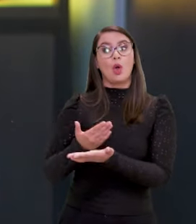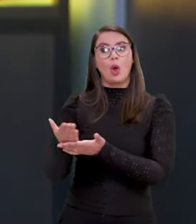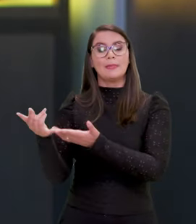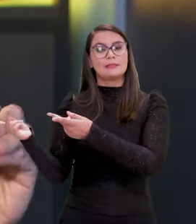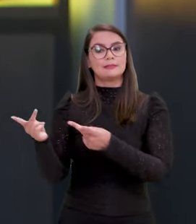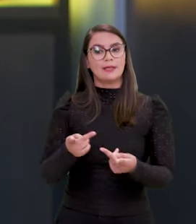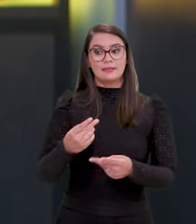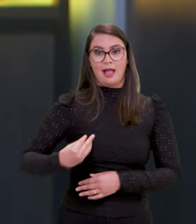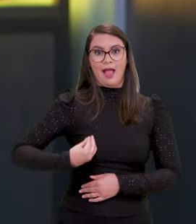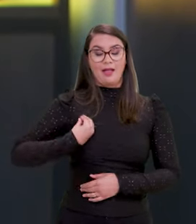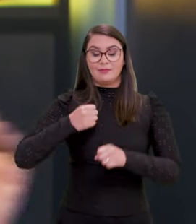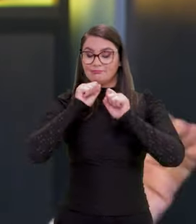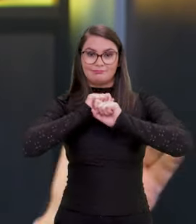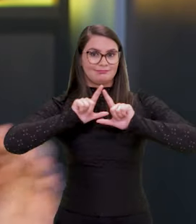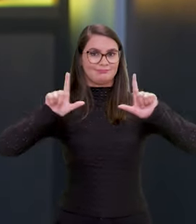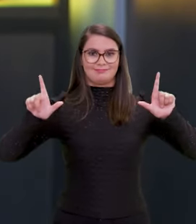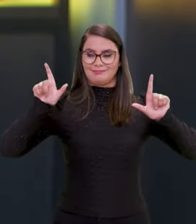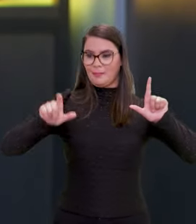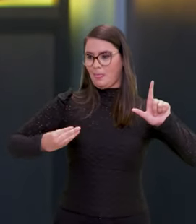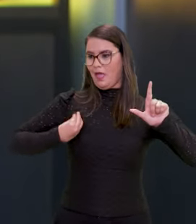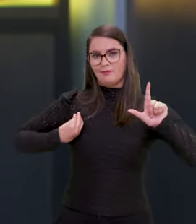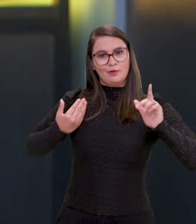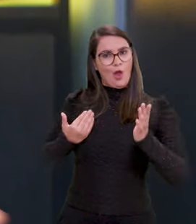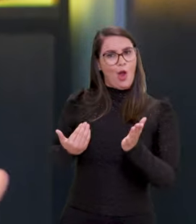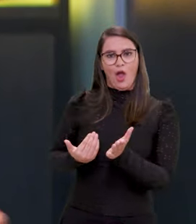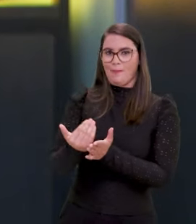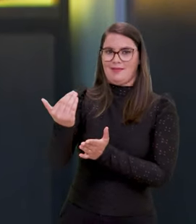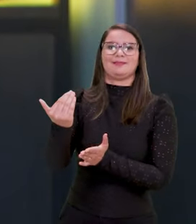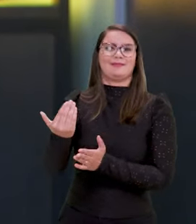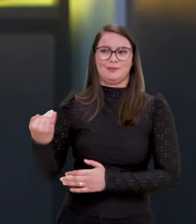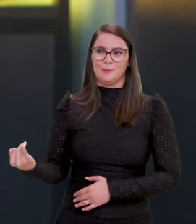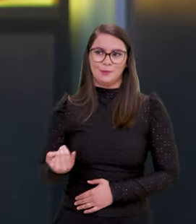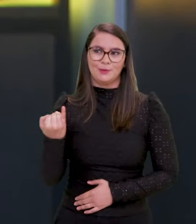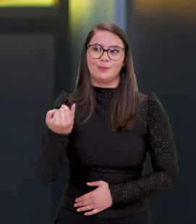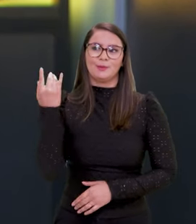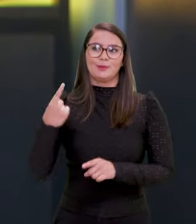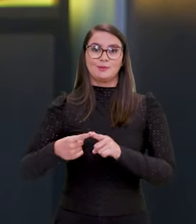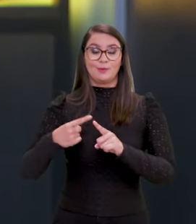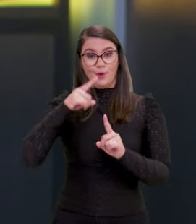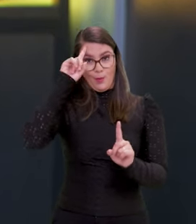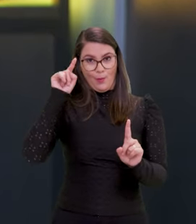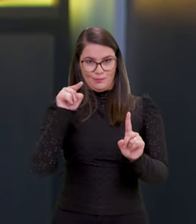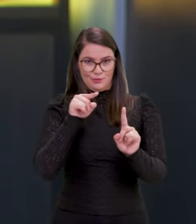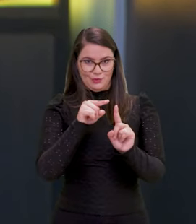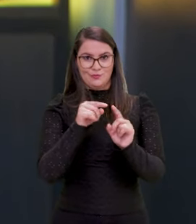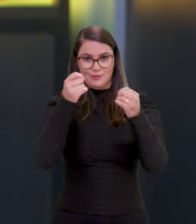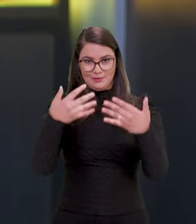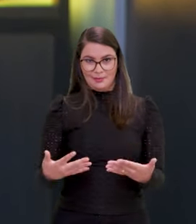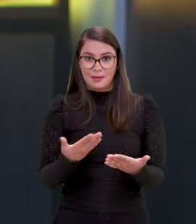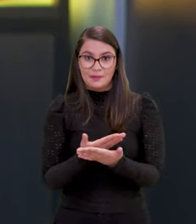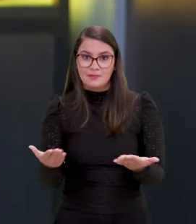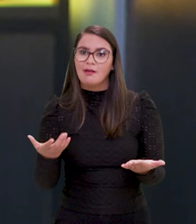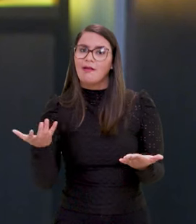trazer, de fato, a vida, a jornada de vida do cidadão. E isso é fundamental, porque a ideia, como eu disse para